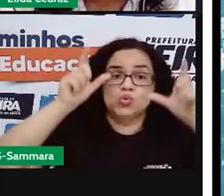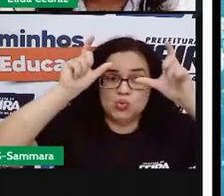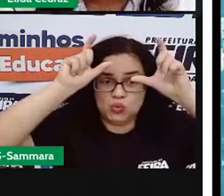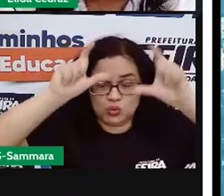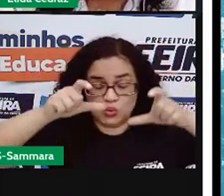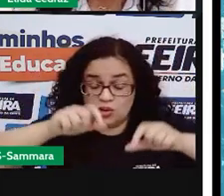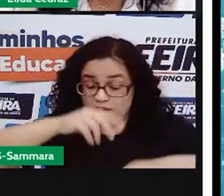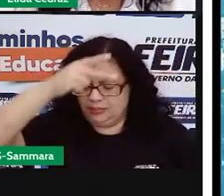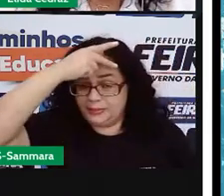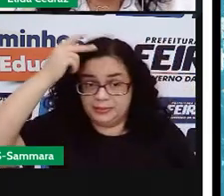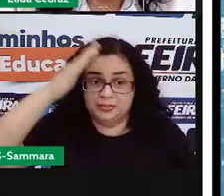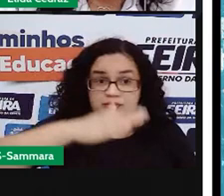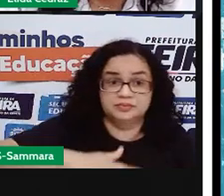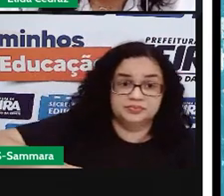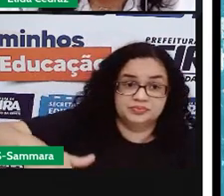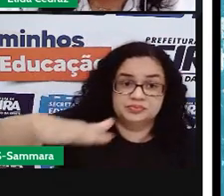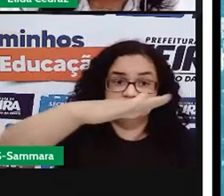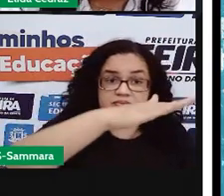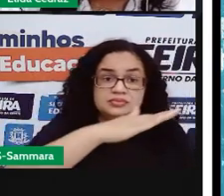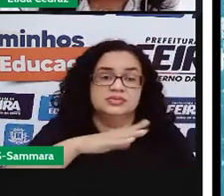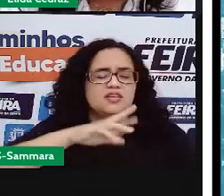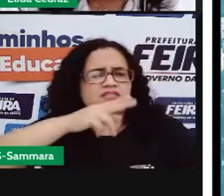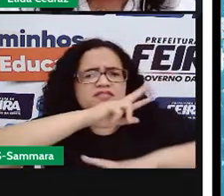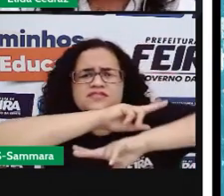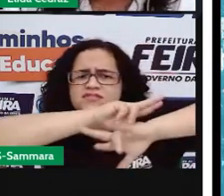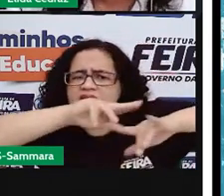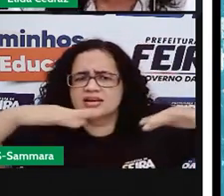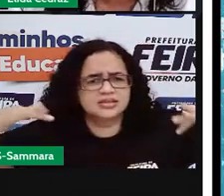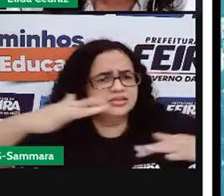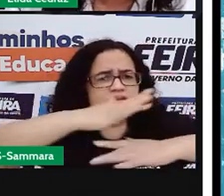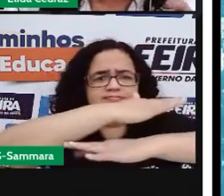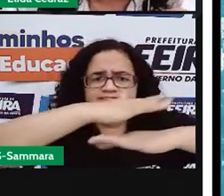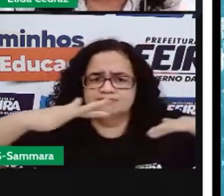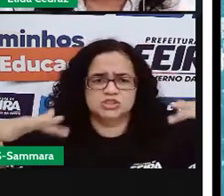público e de muita agitação.